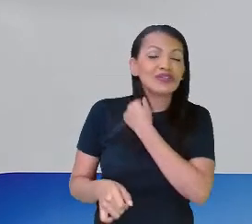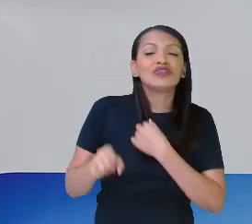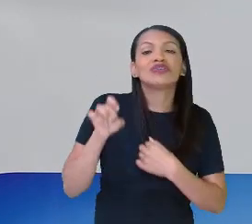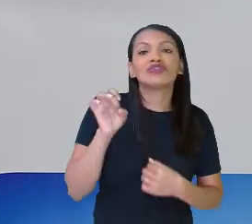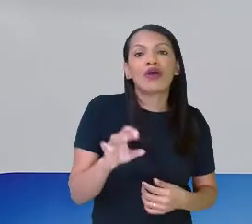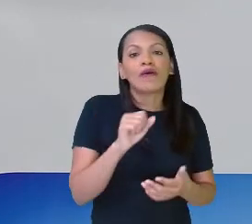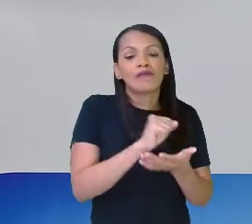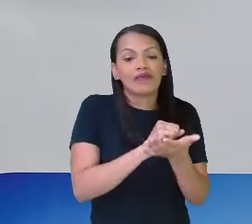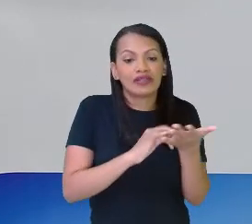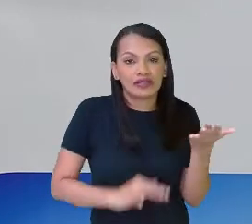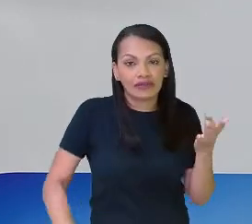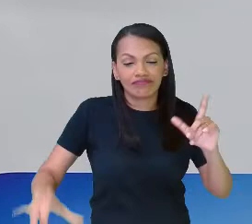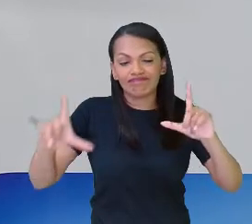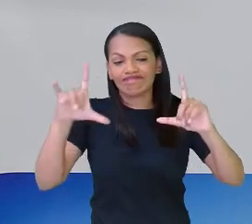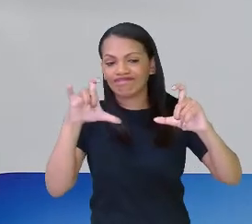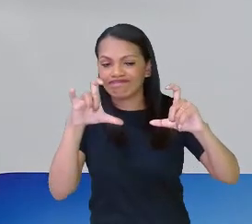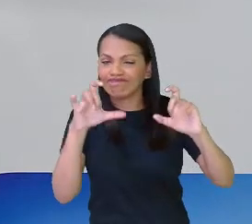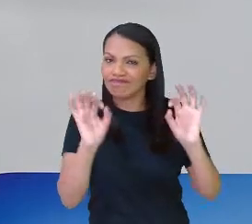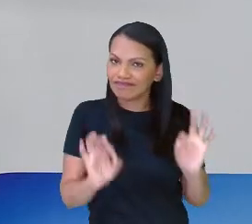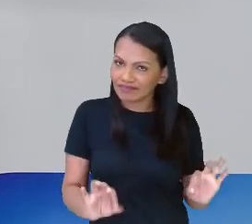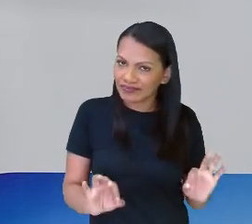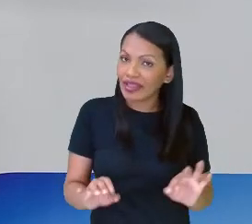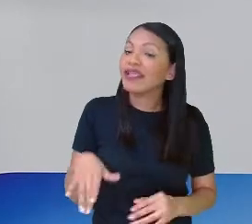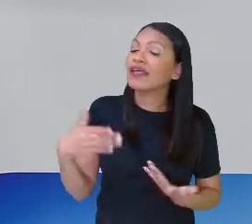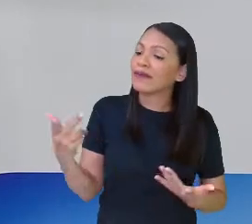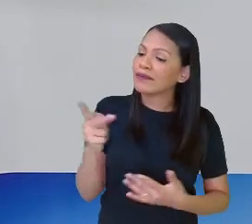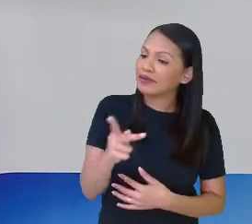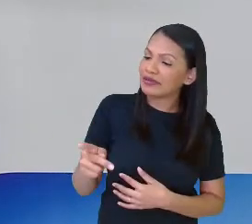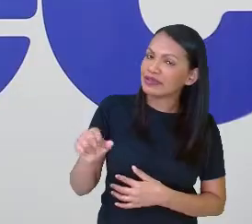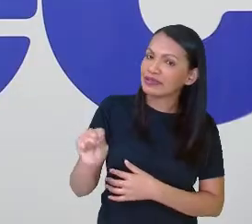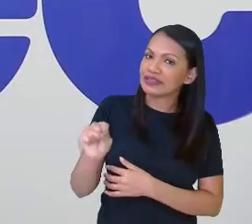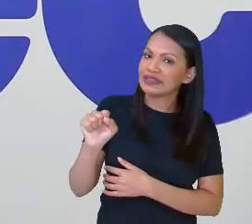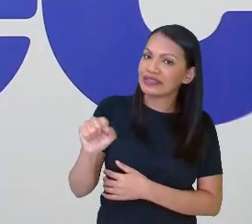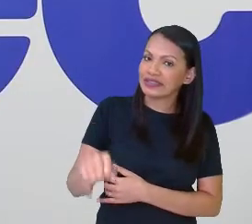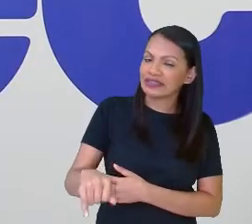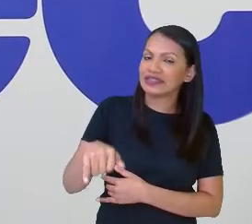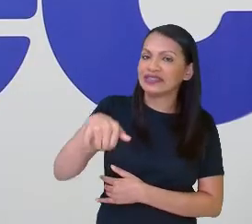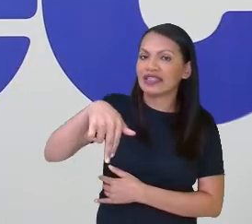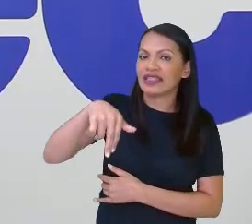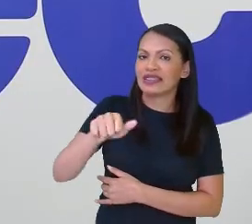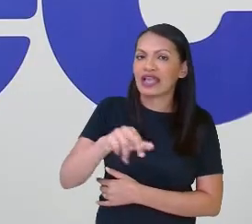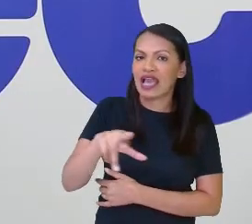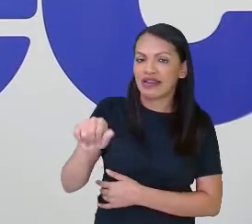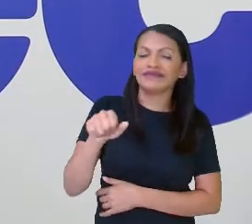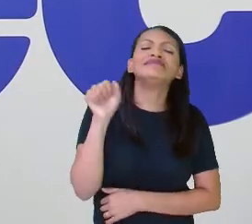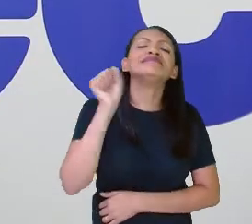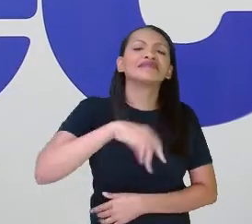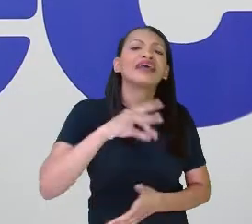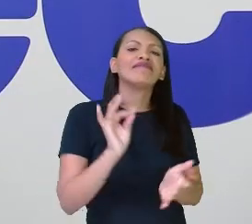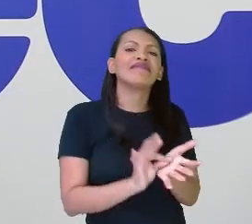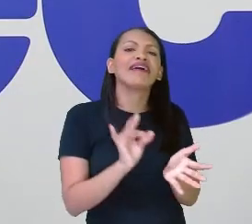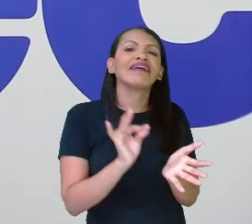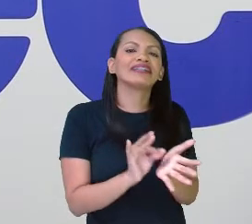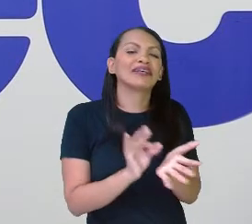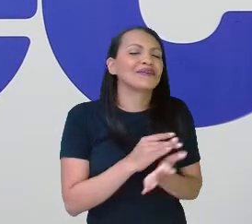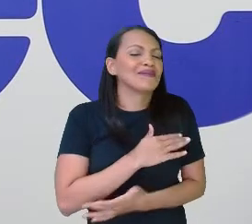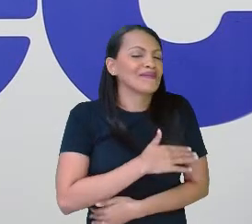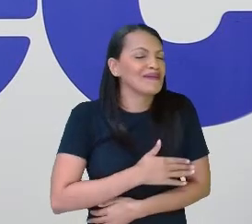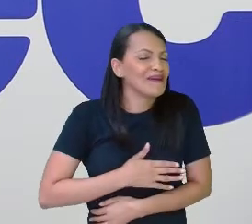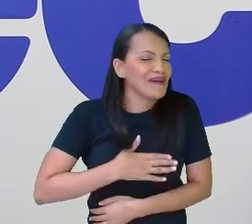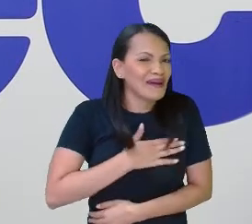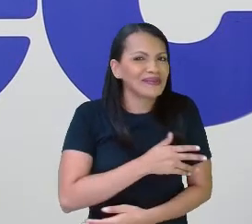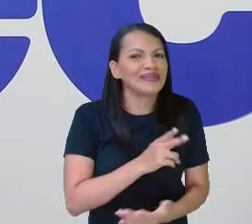atividade depois de printada, não é assim, professora Sinara? É verdade, professora Márcia, nossos estudantes gostam sempre, né, de estar